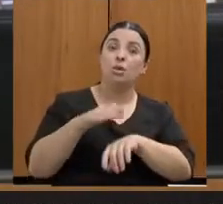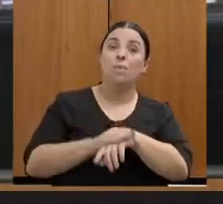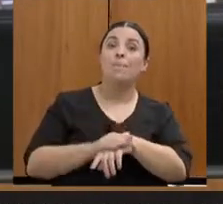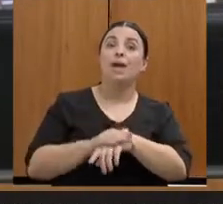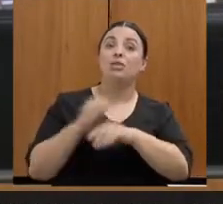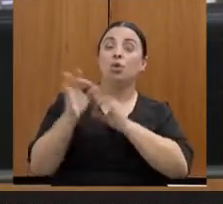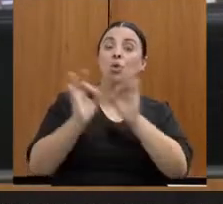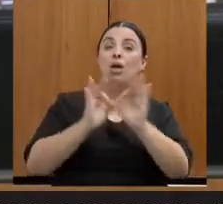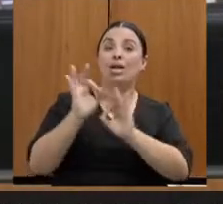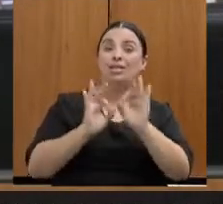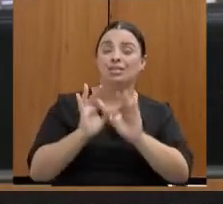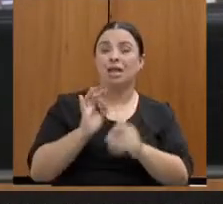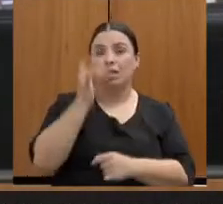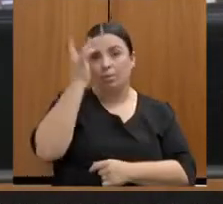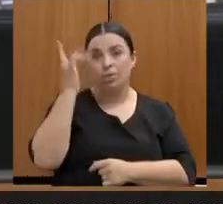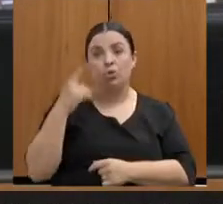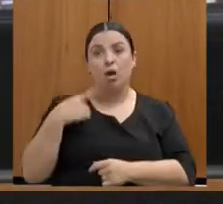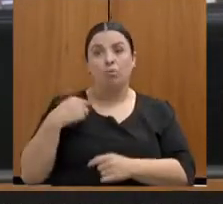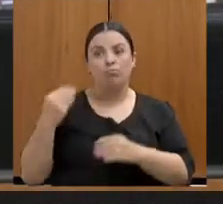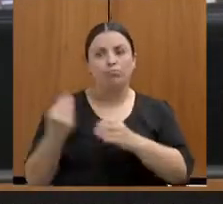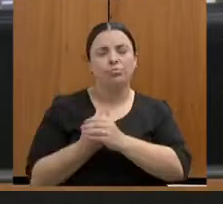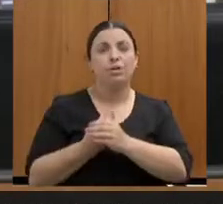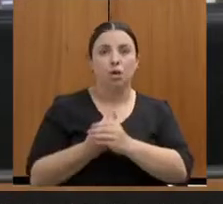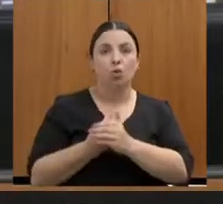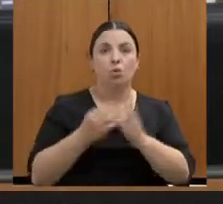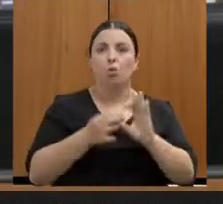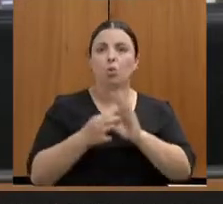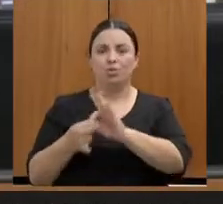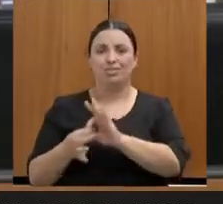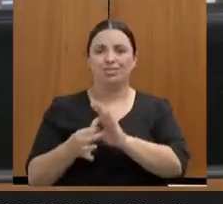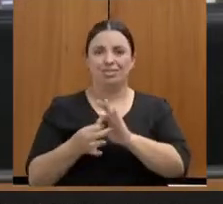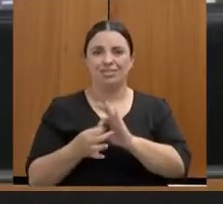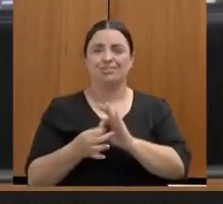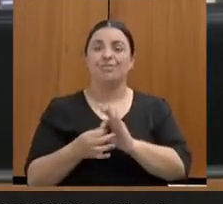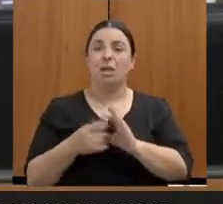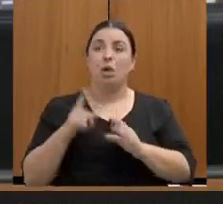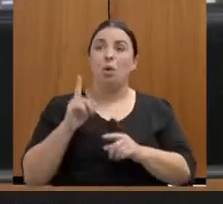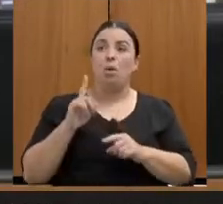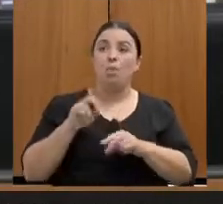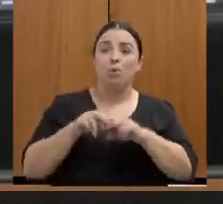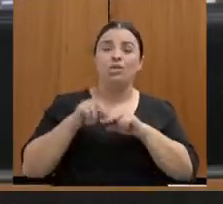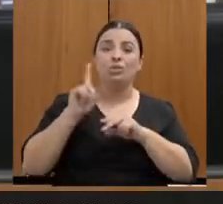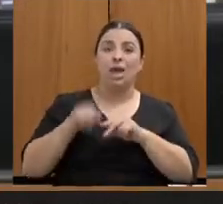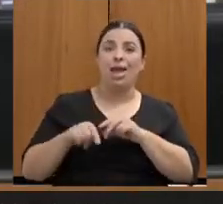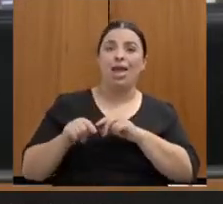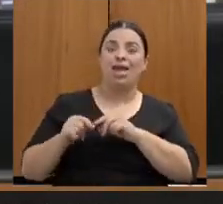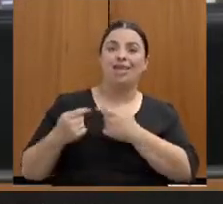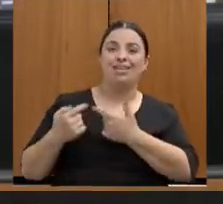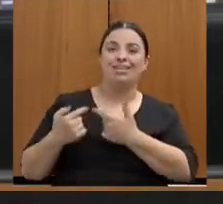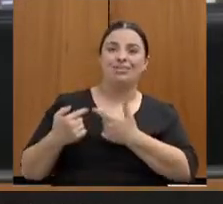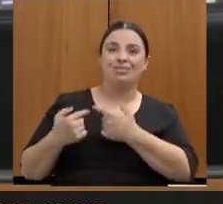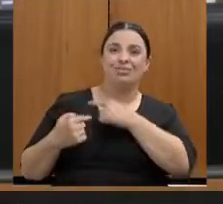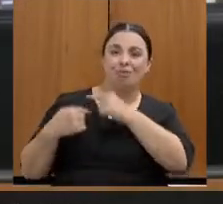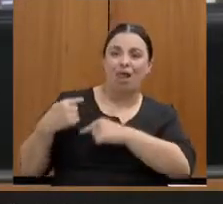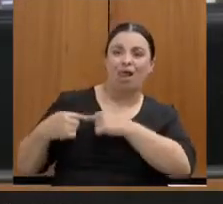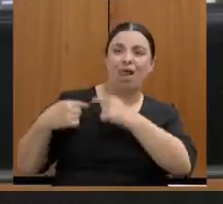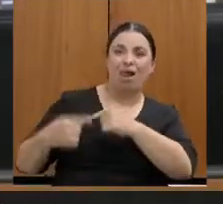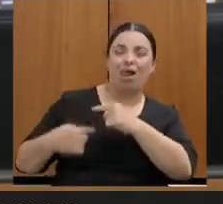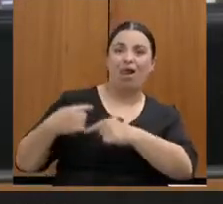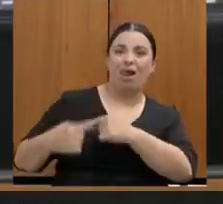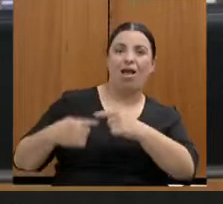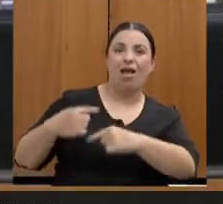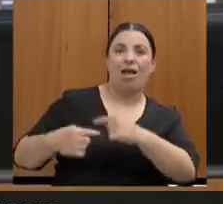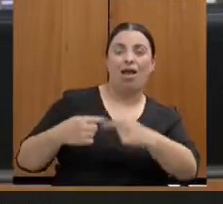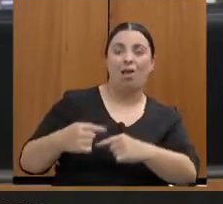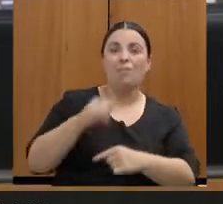possam se perceber dentro desse contexto. Porque o repasso de geração para geração é as mulheres aceitarem que o que aconteceu com a minha